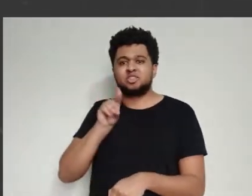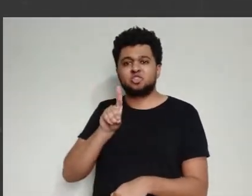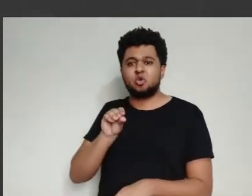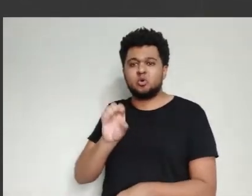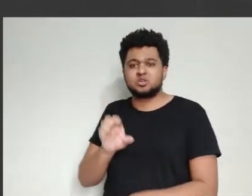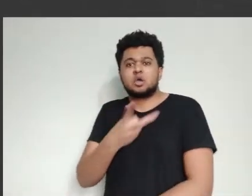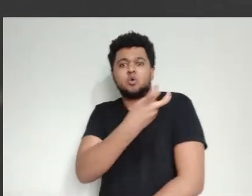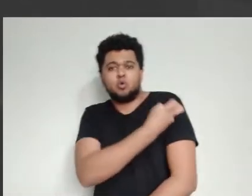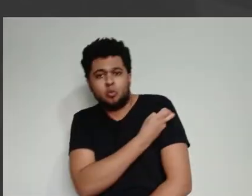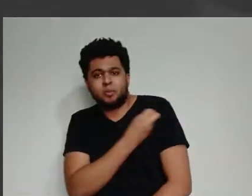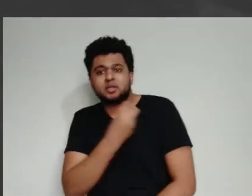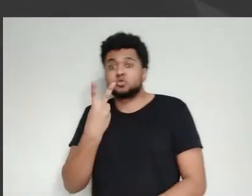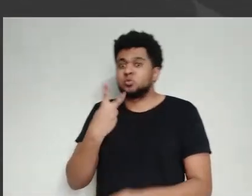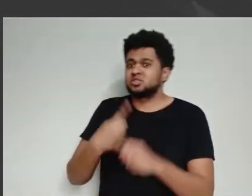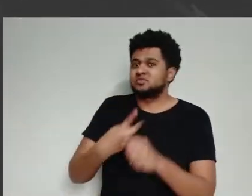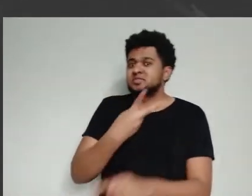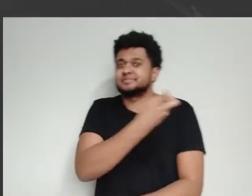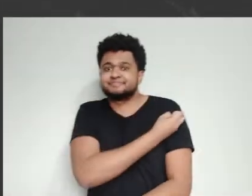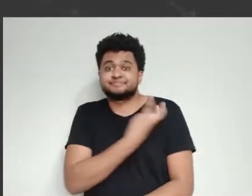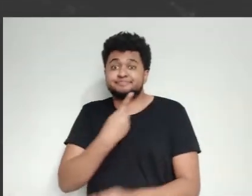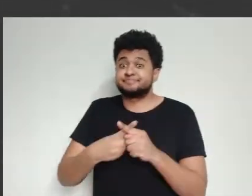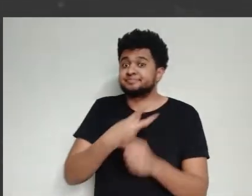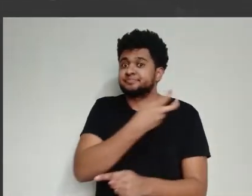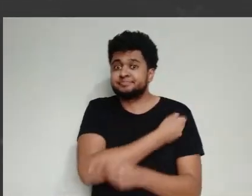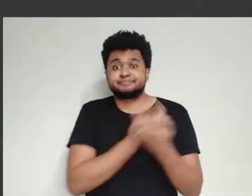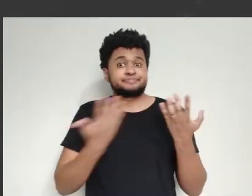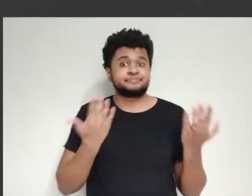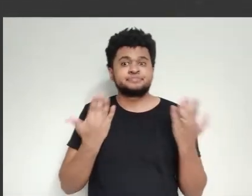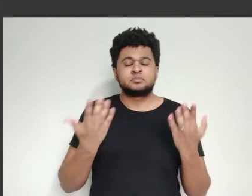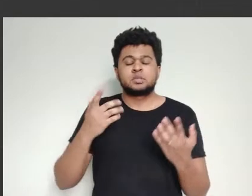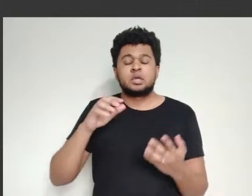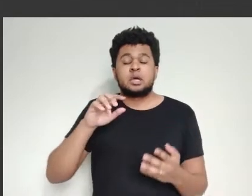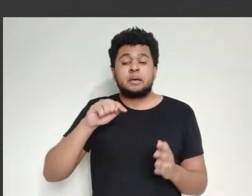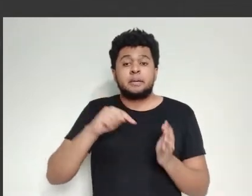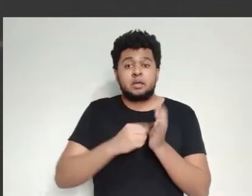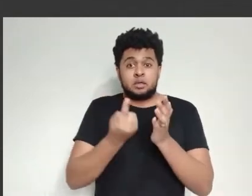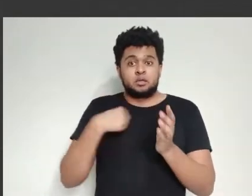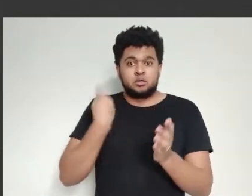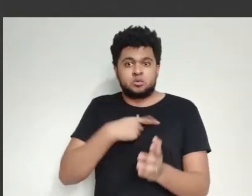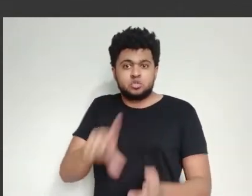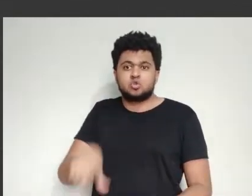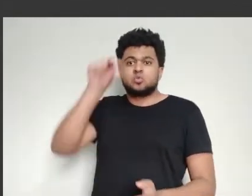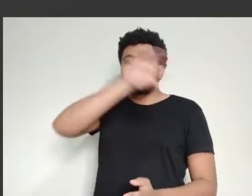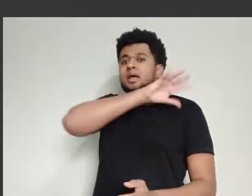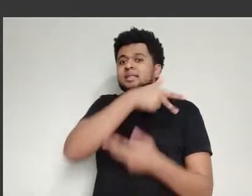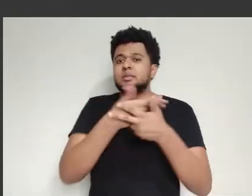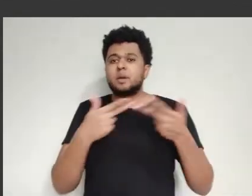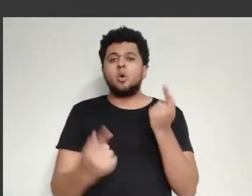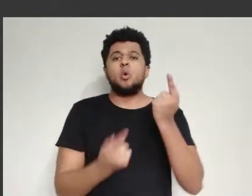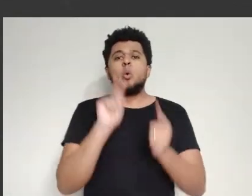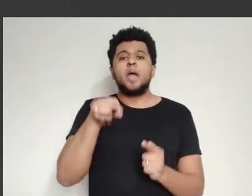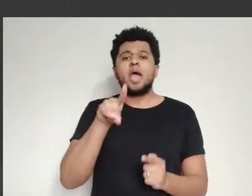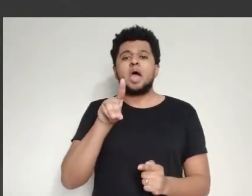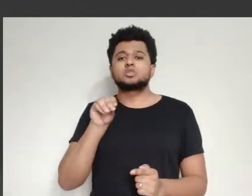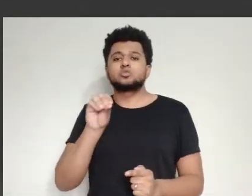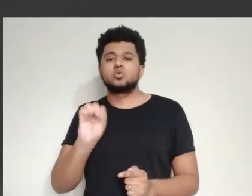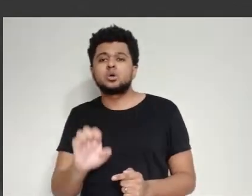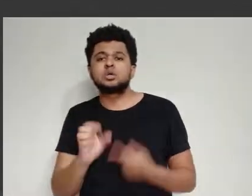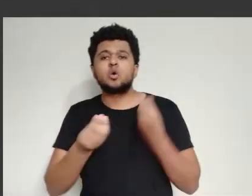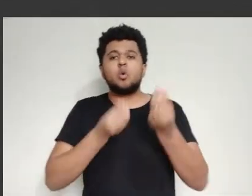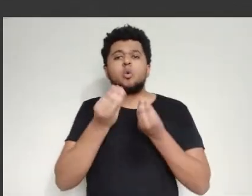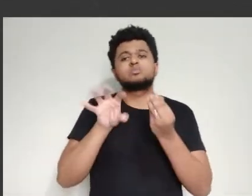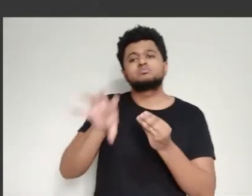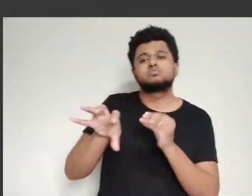decidir. A vacina vai ter só uma dose? A vacina vai ter duas doses, três doses? Eu tenho que pensar lá na frente, nos humanos.